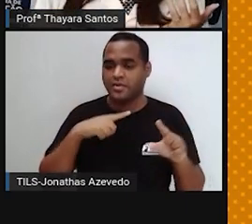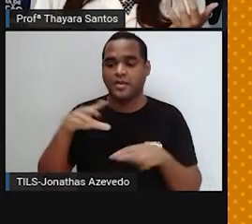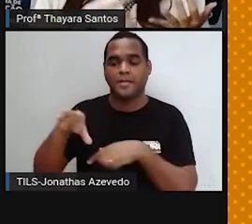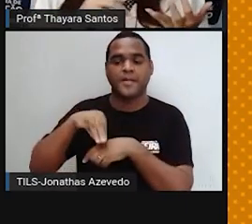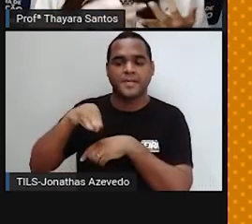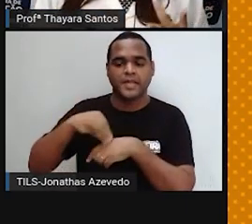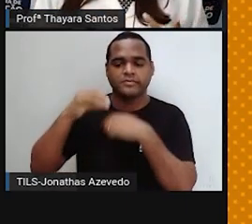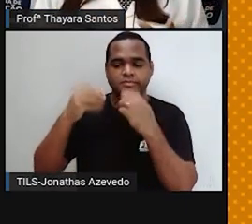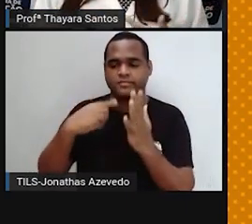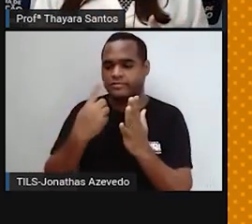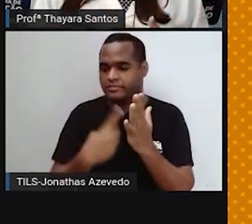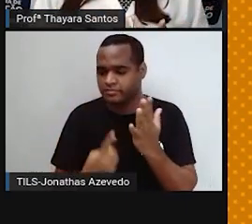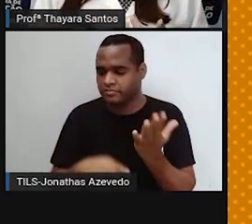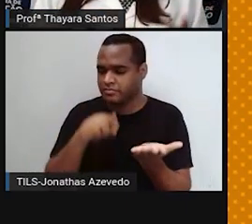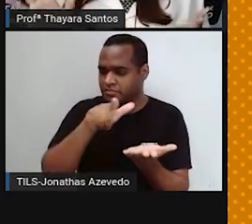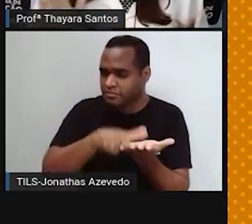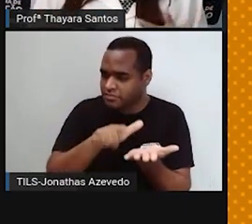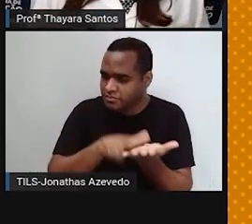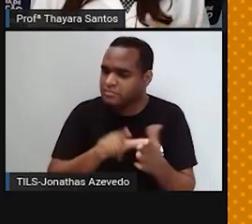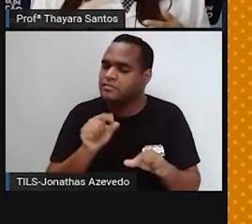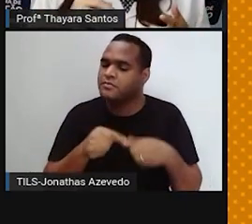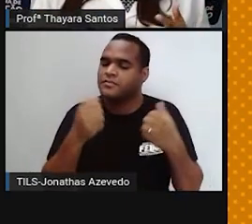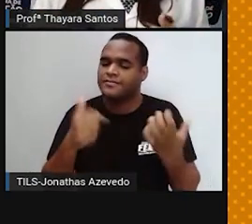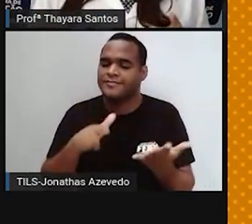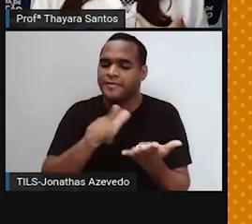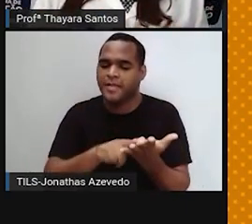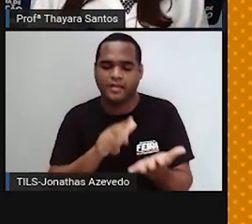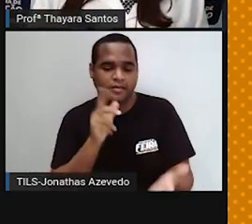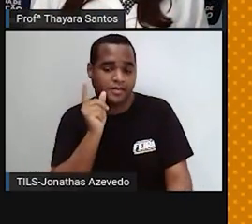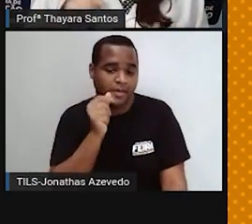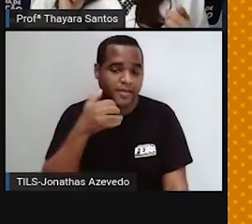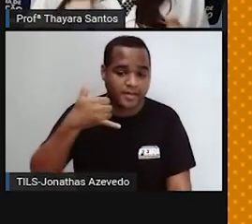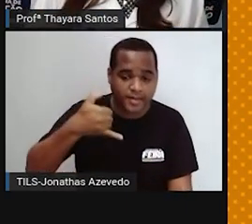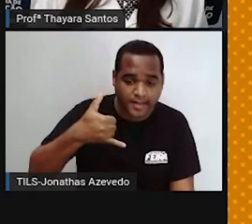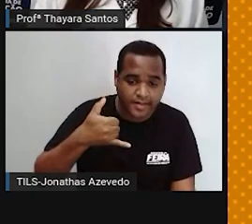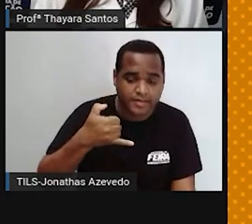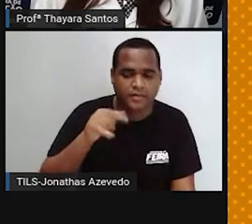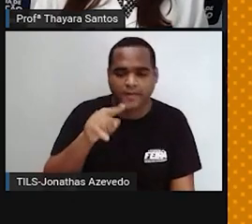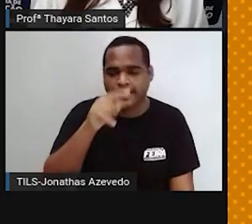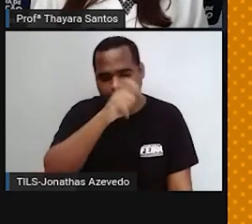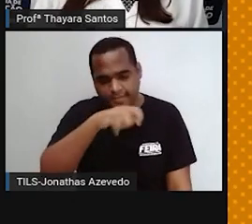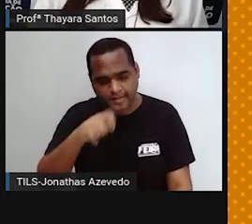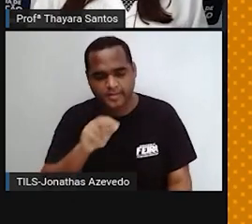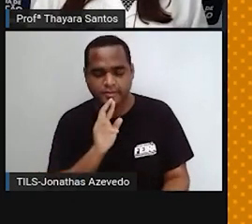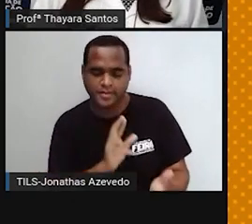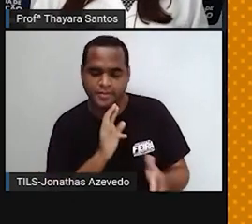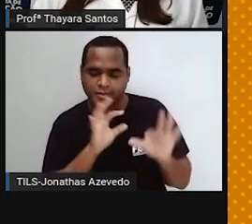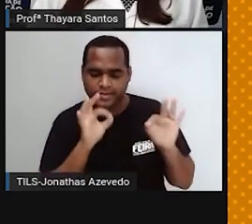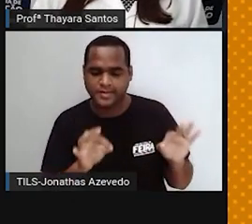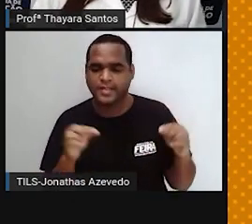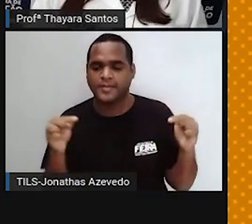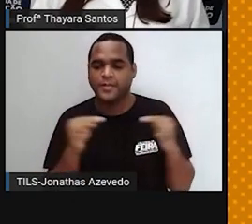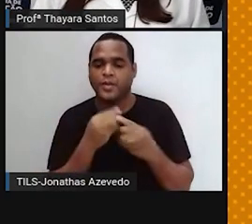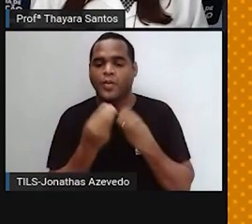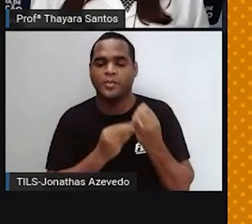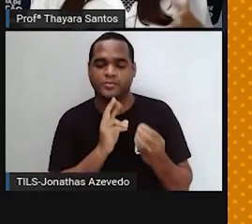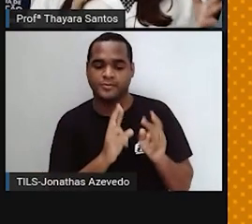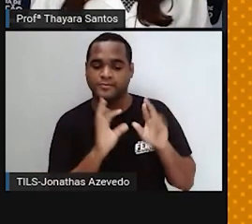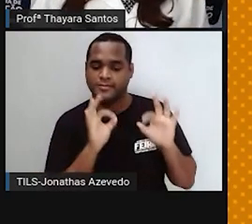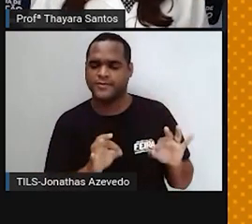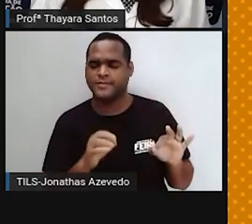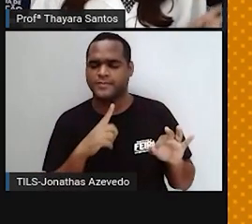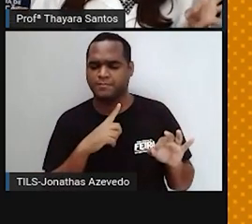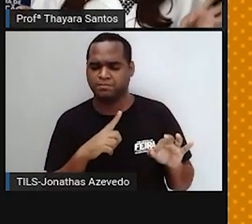caderno ou uma folha, lápis, caneta e anotar as respostas que vocês acham que estão corretas.